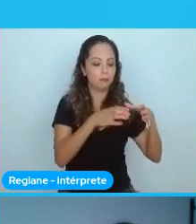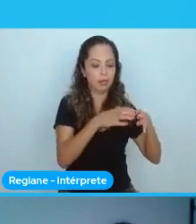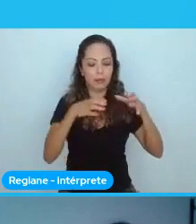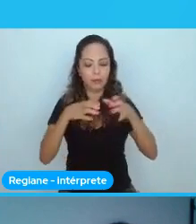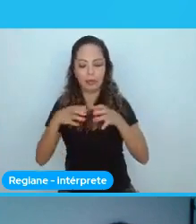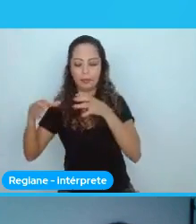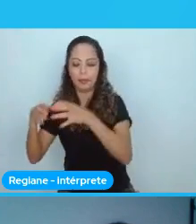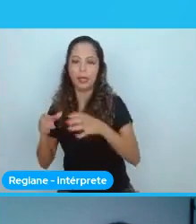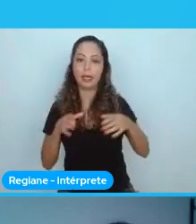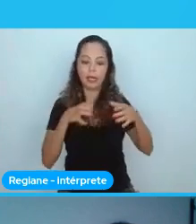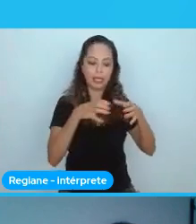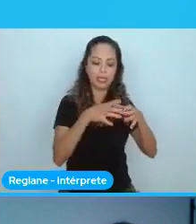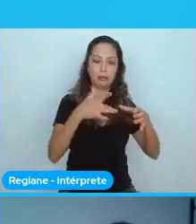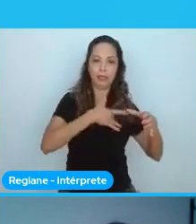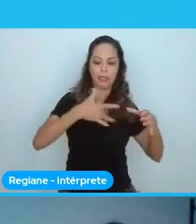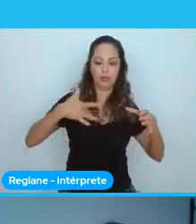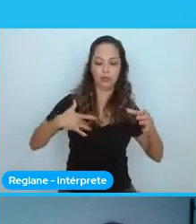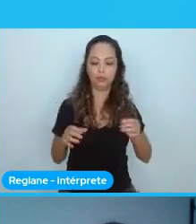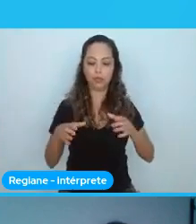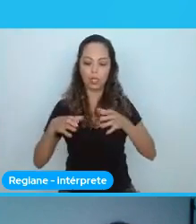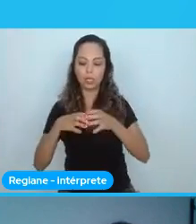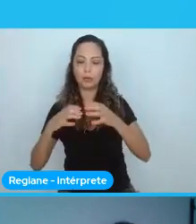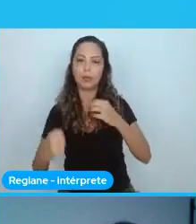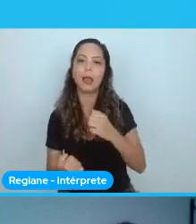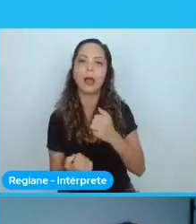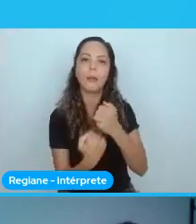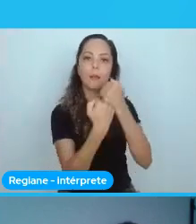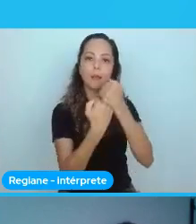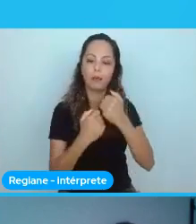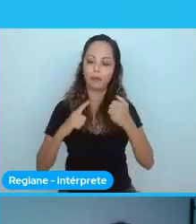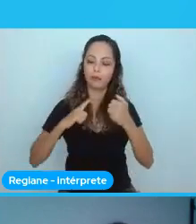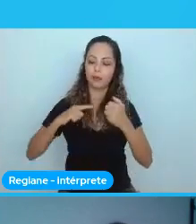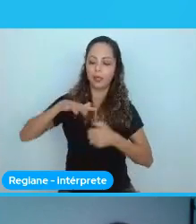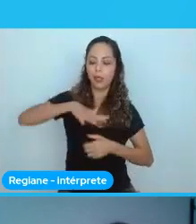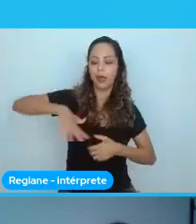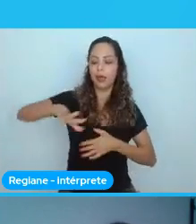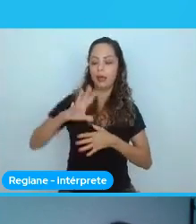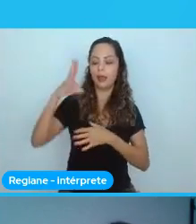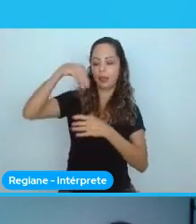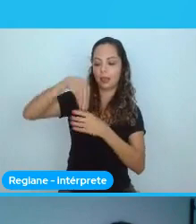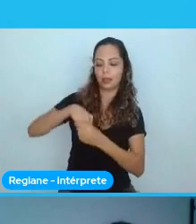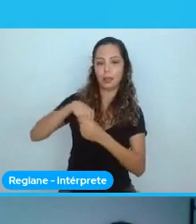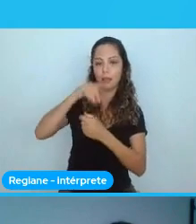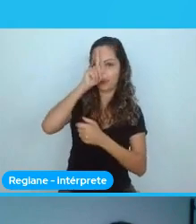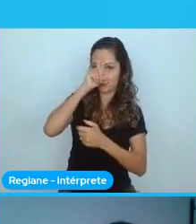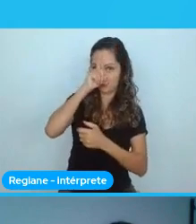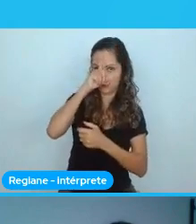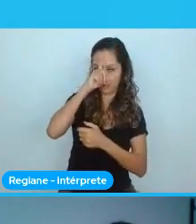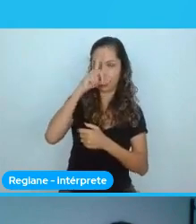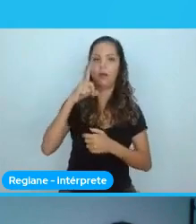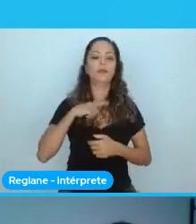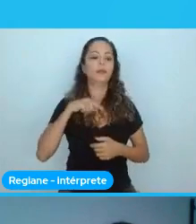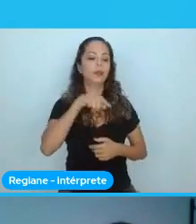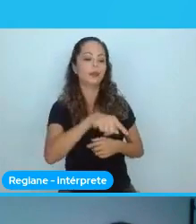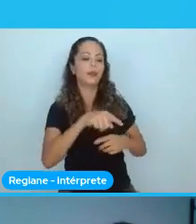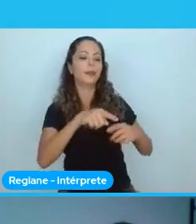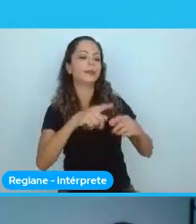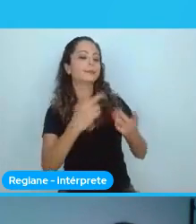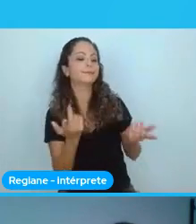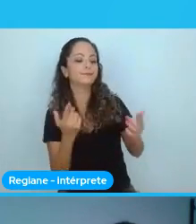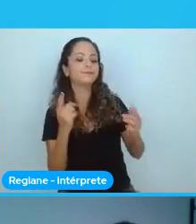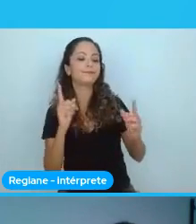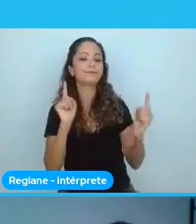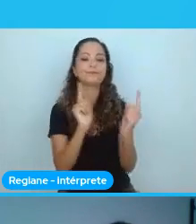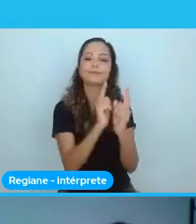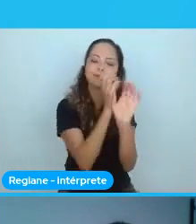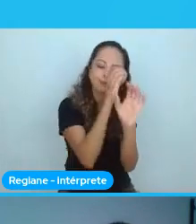equipe de apoio, a gente tem área hospitalar, a gente tem clínicas, gente tem exames, a gente tem diversos profissionais de